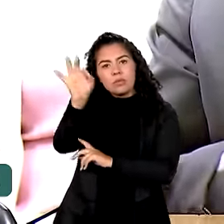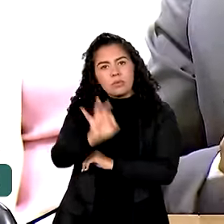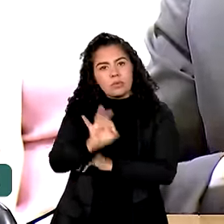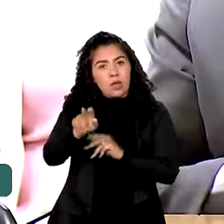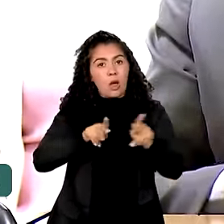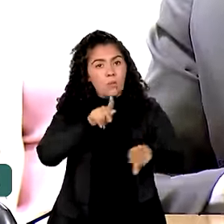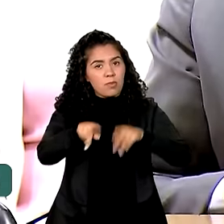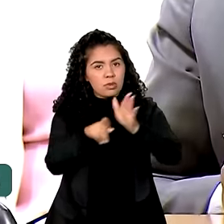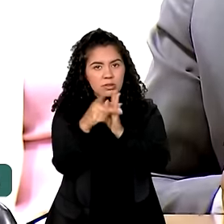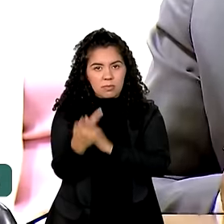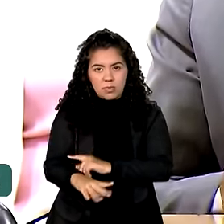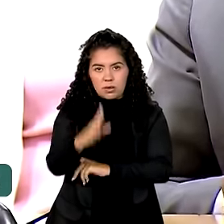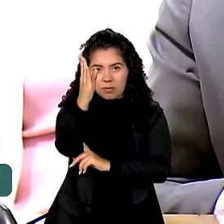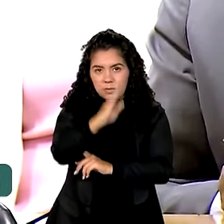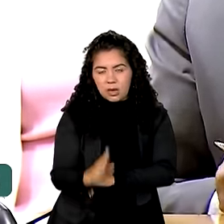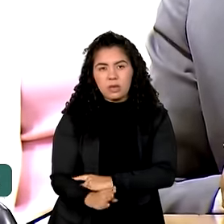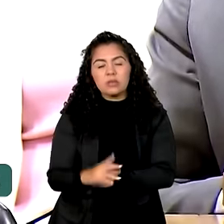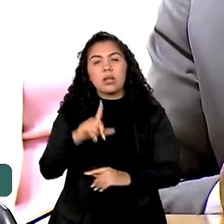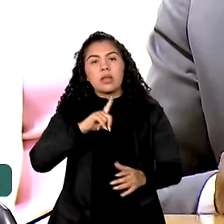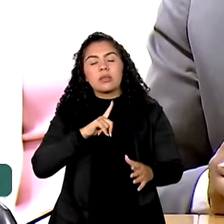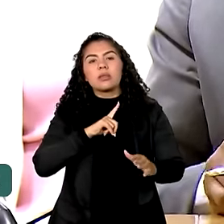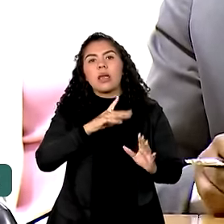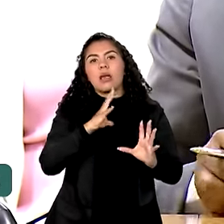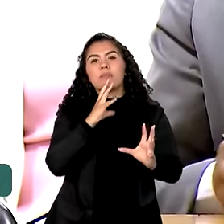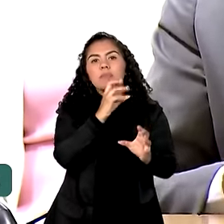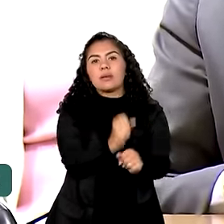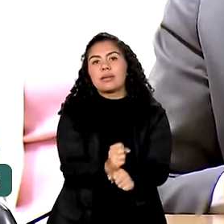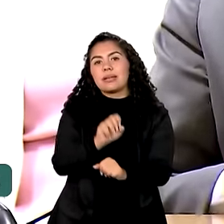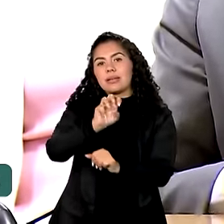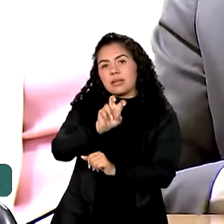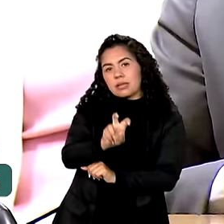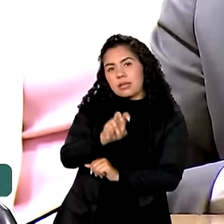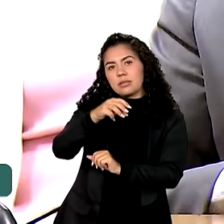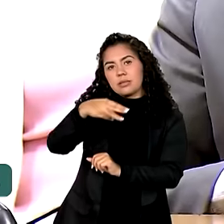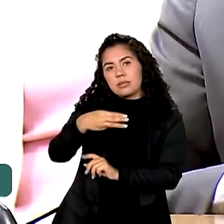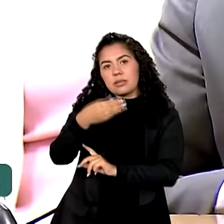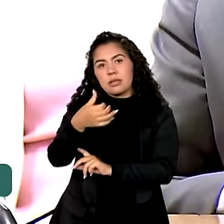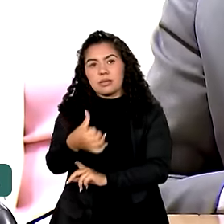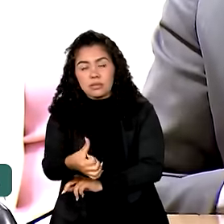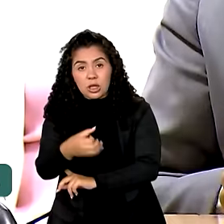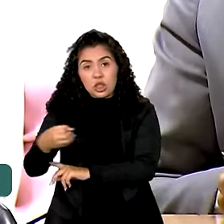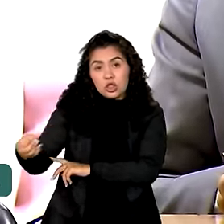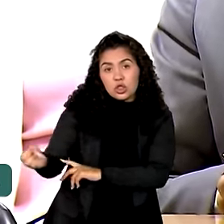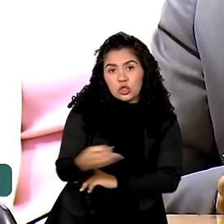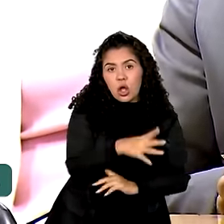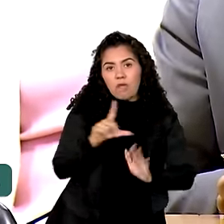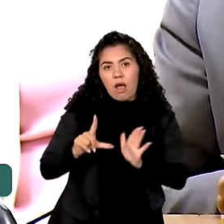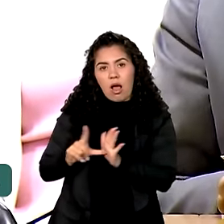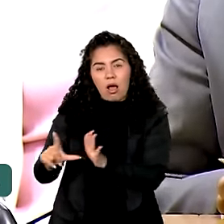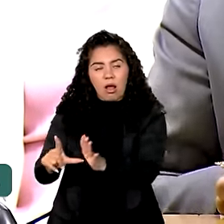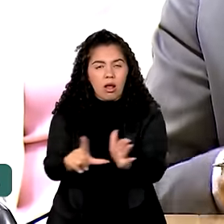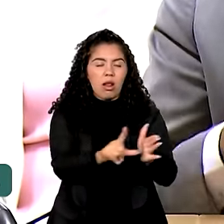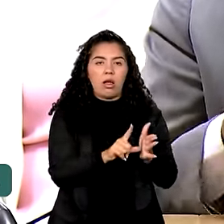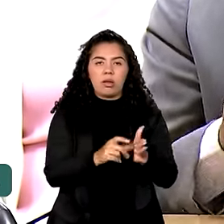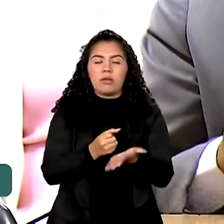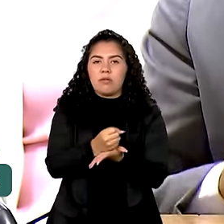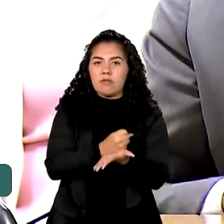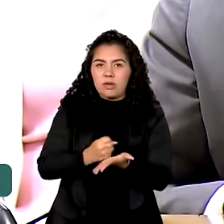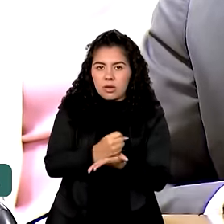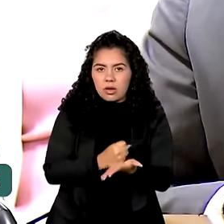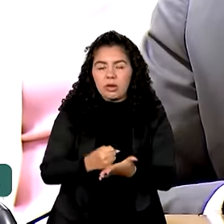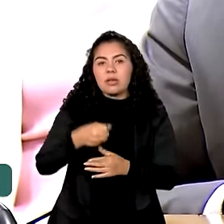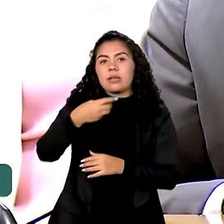expansão. Credenciamos 536 novas farmácias em 388 novos